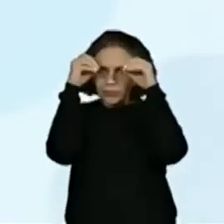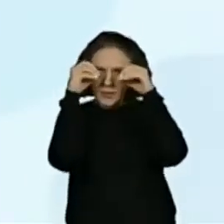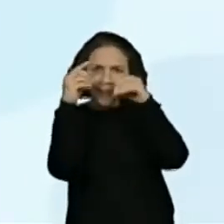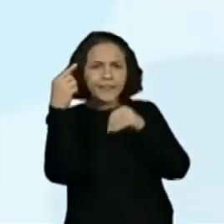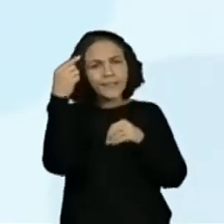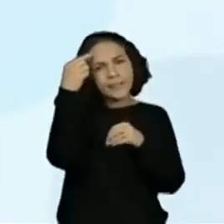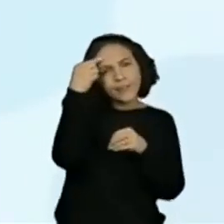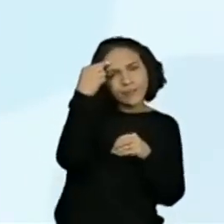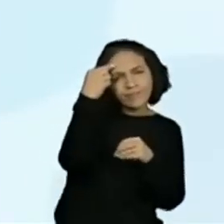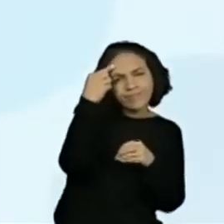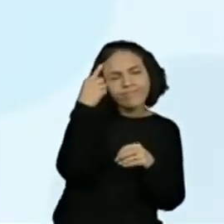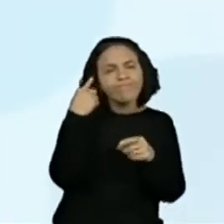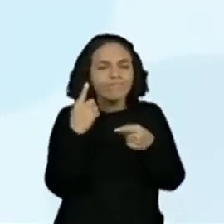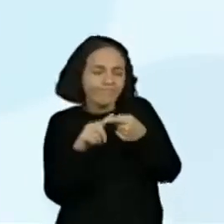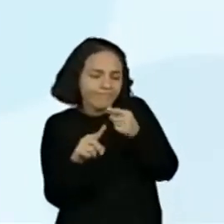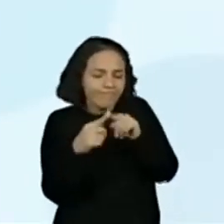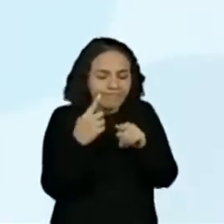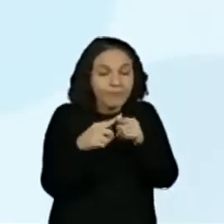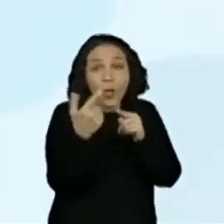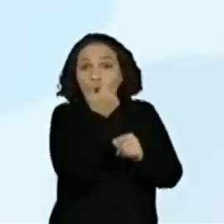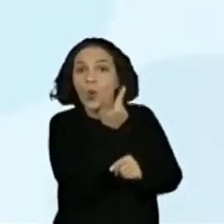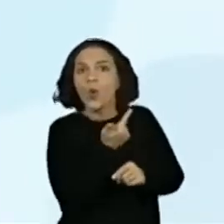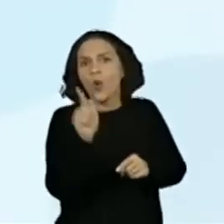Esse é um possível final, tá, gente?